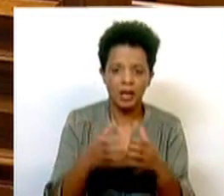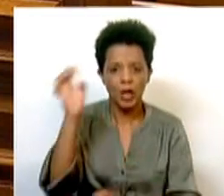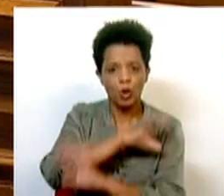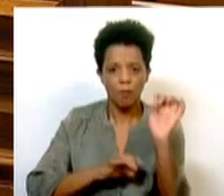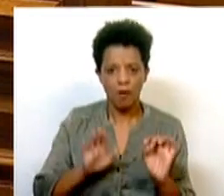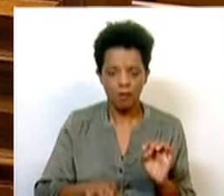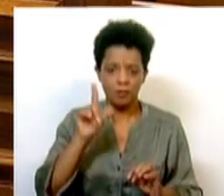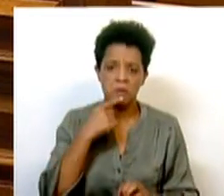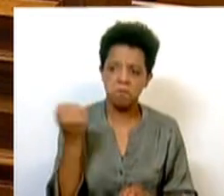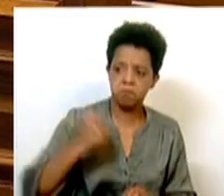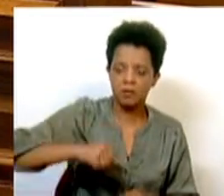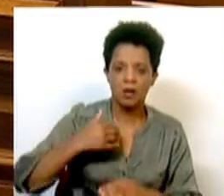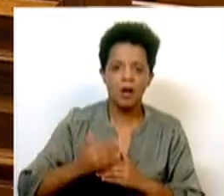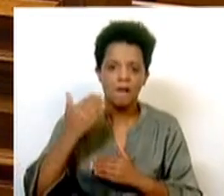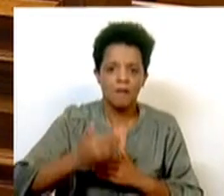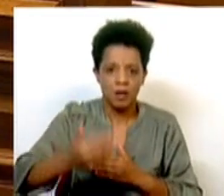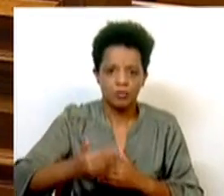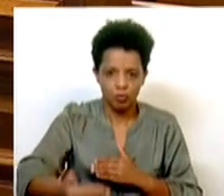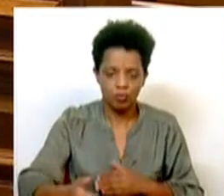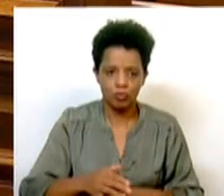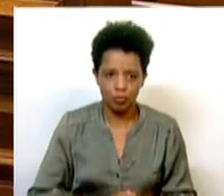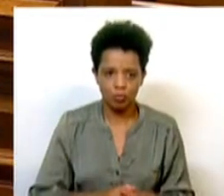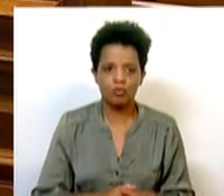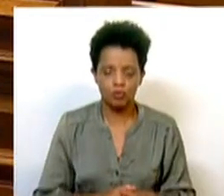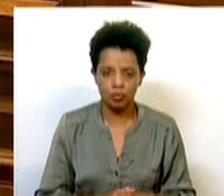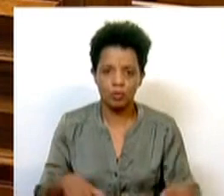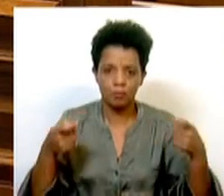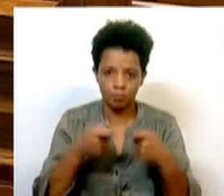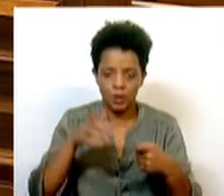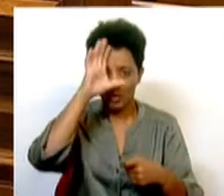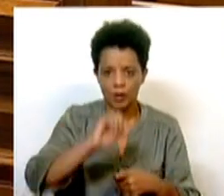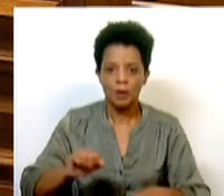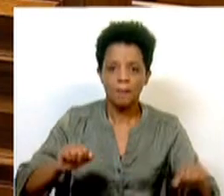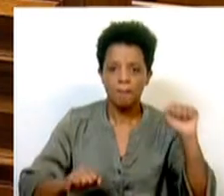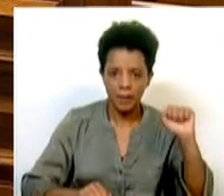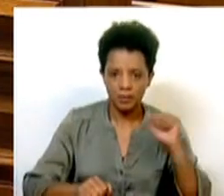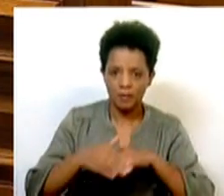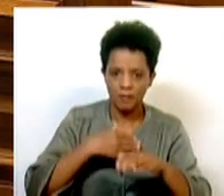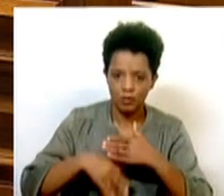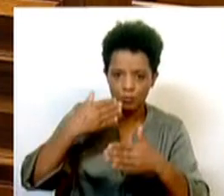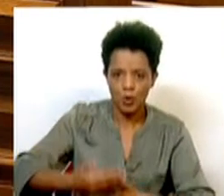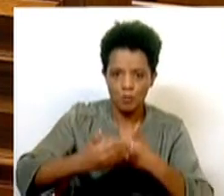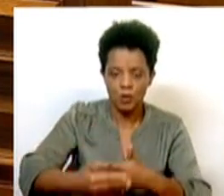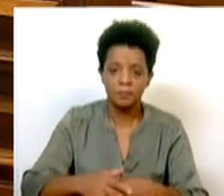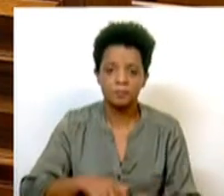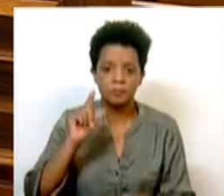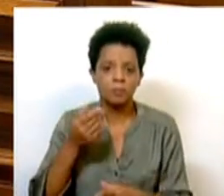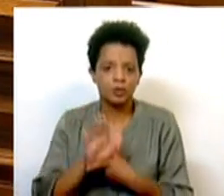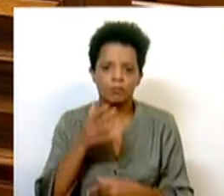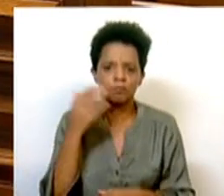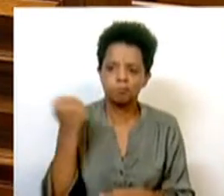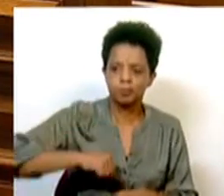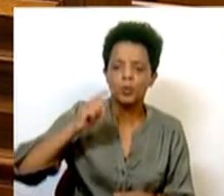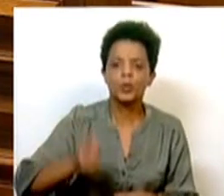da Europa, ignora os avanços conjunturais e estruturais que o Governo do PS tem feito. Ignora, por exemplo,